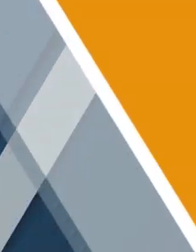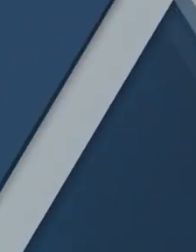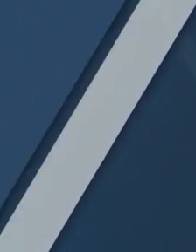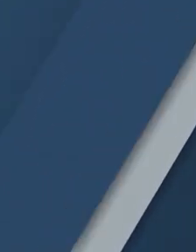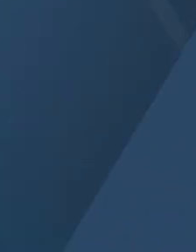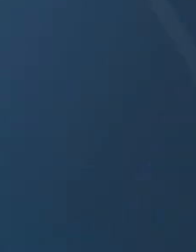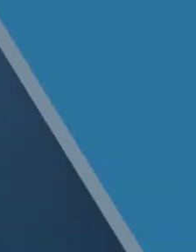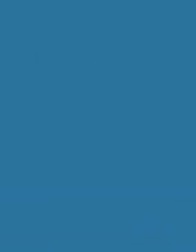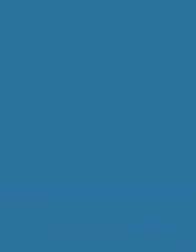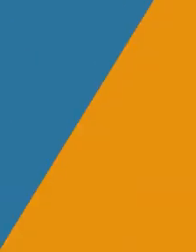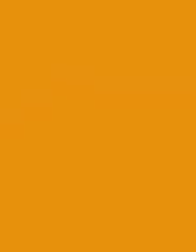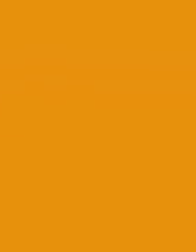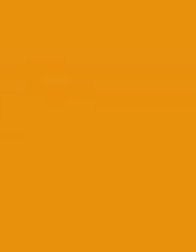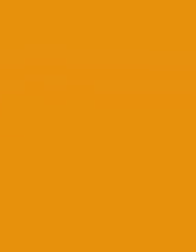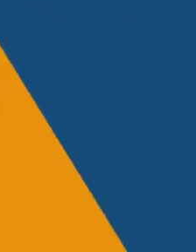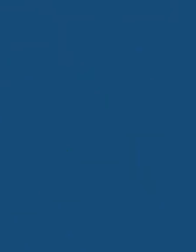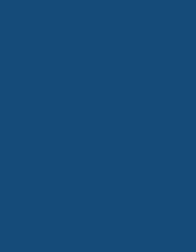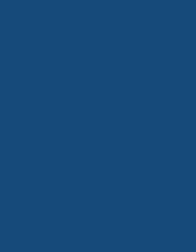Tchau.